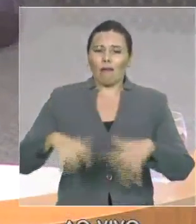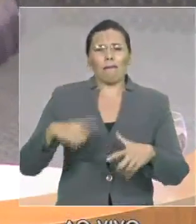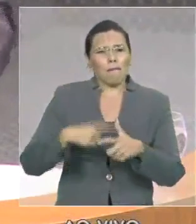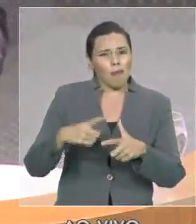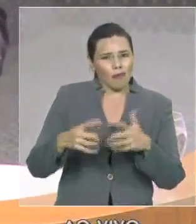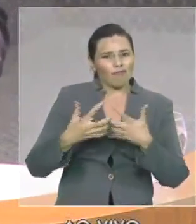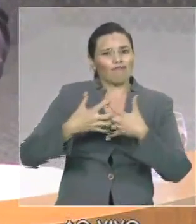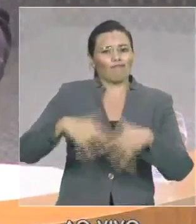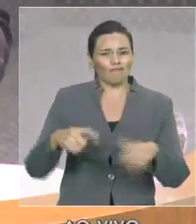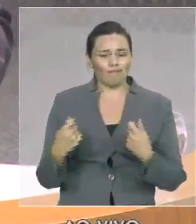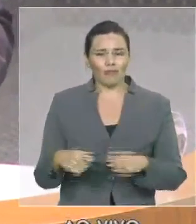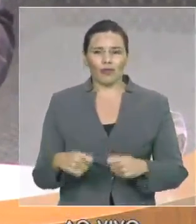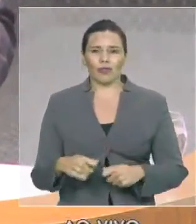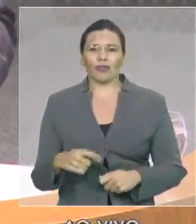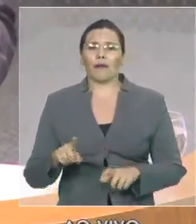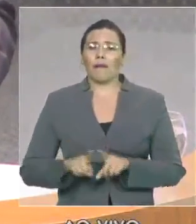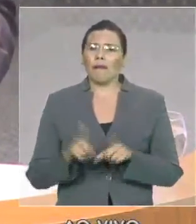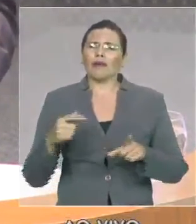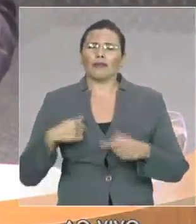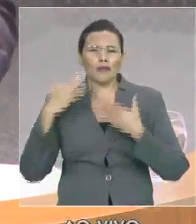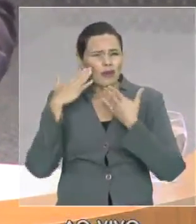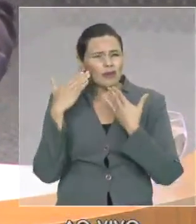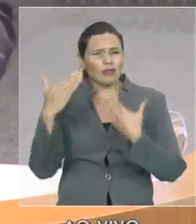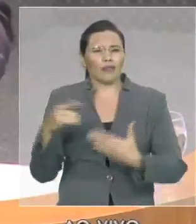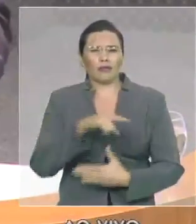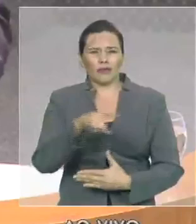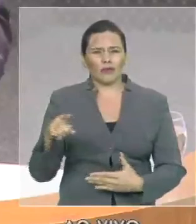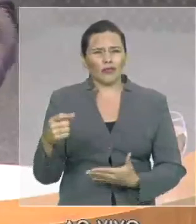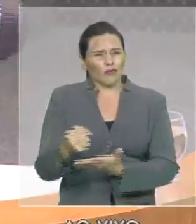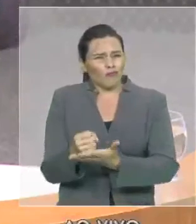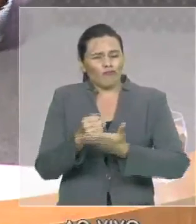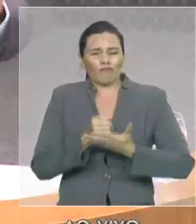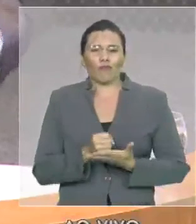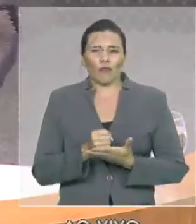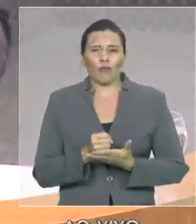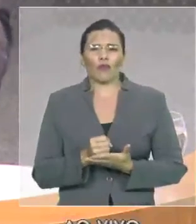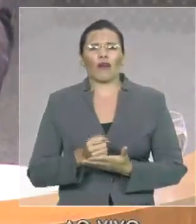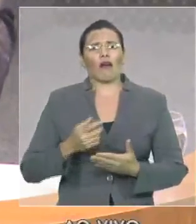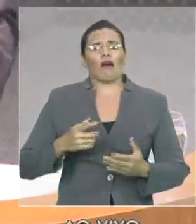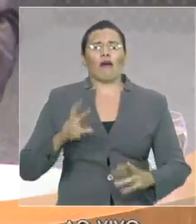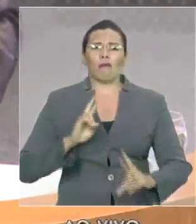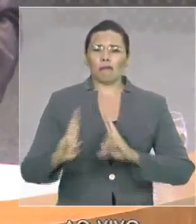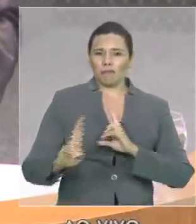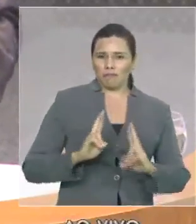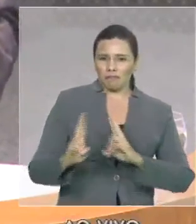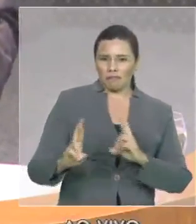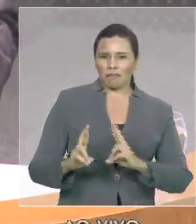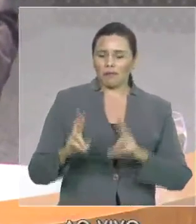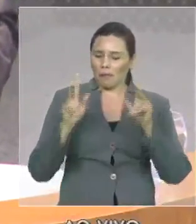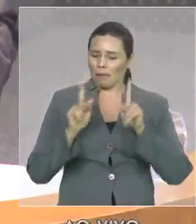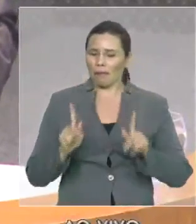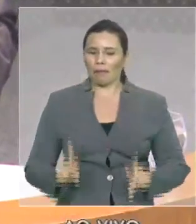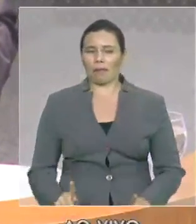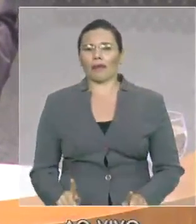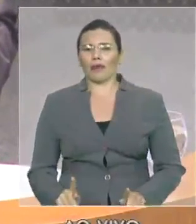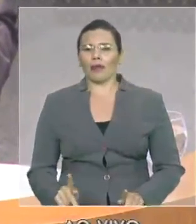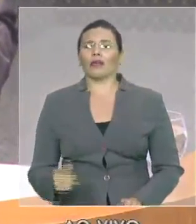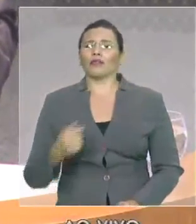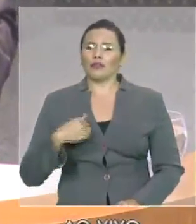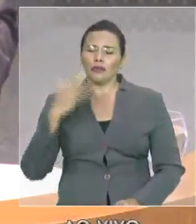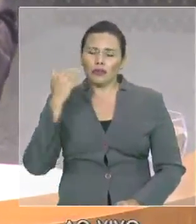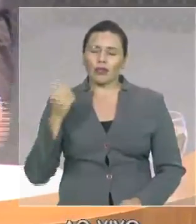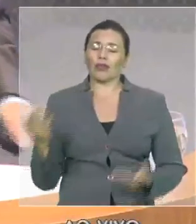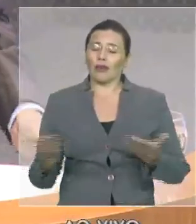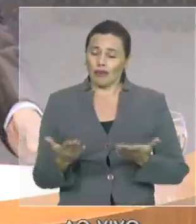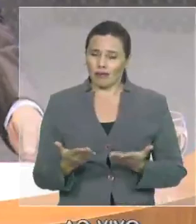perante essa casa os meus agradecimentos pela relação harmônica assim como desejo a manutenção deste diálogo para o ano